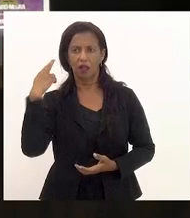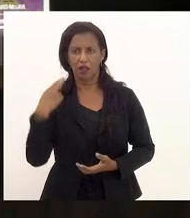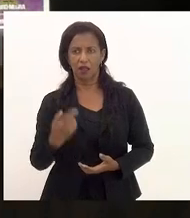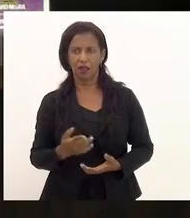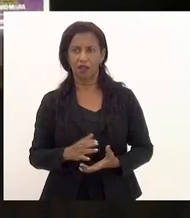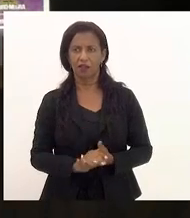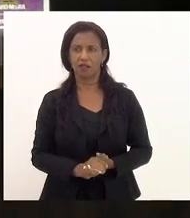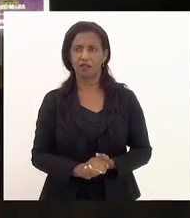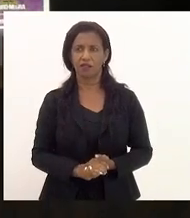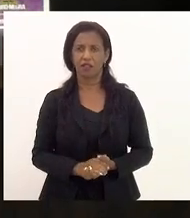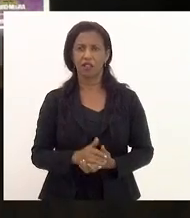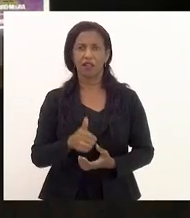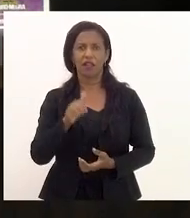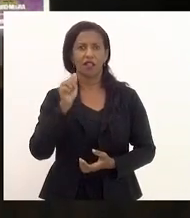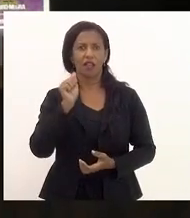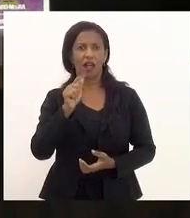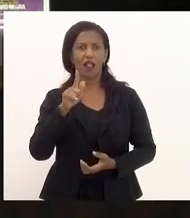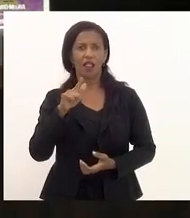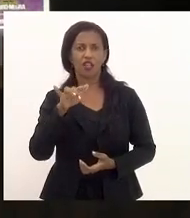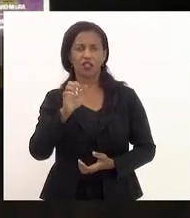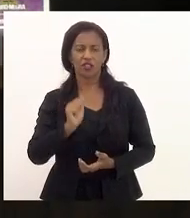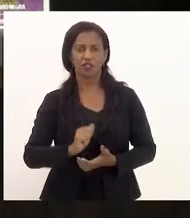Souza e Alexandre Quinoa Ploque.